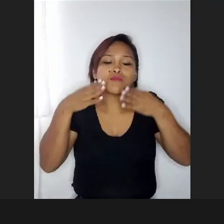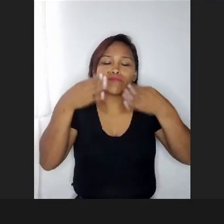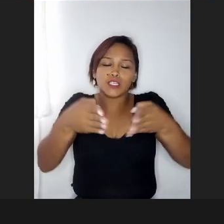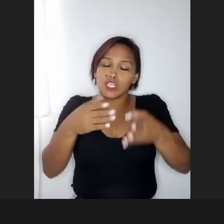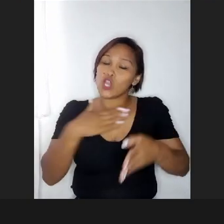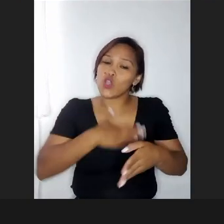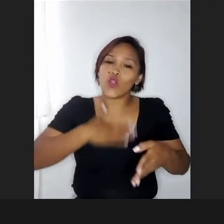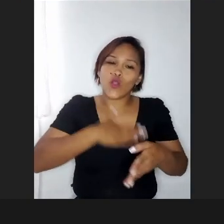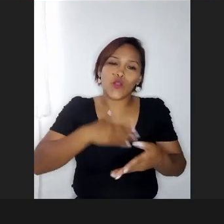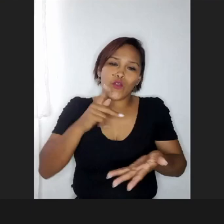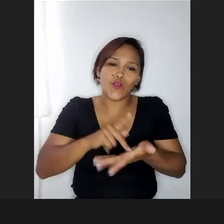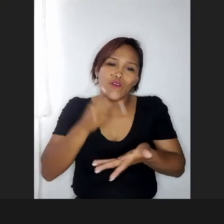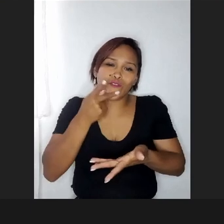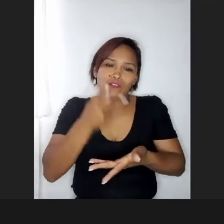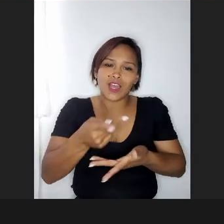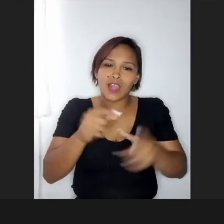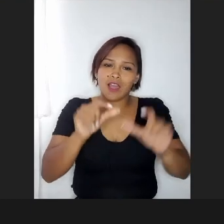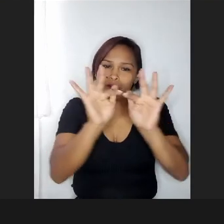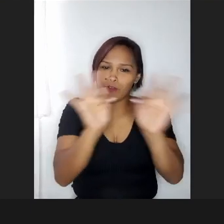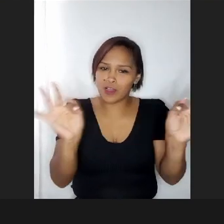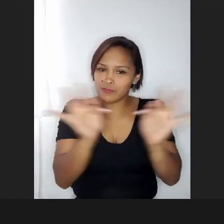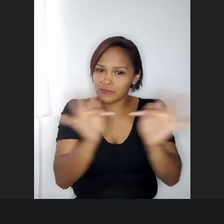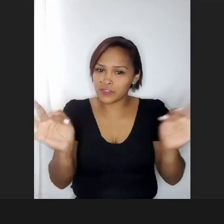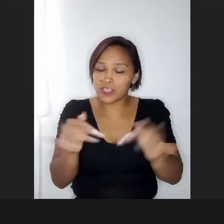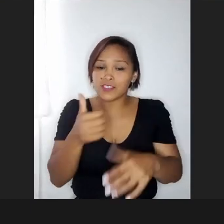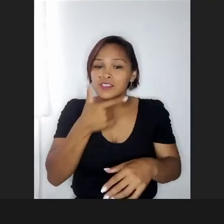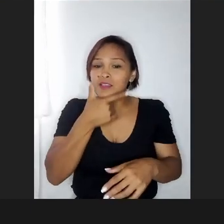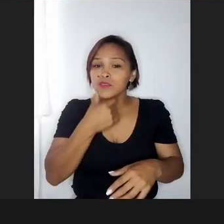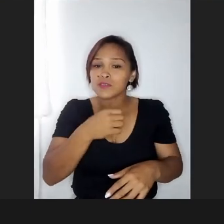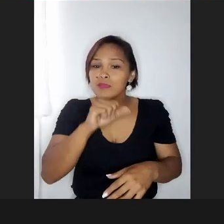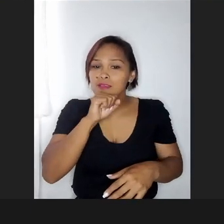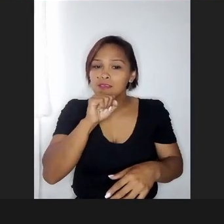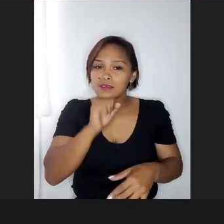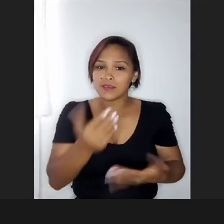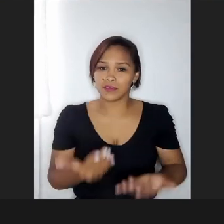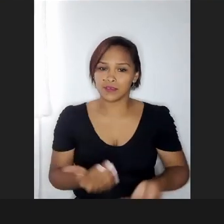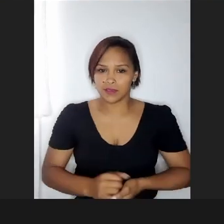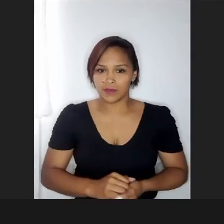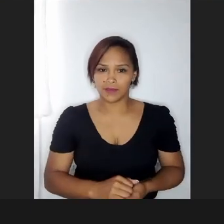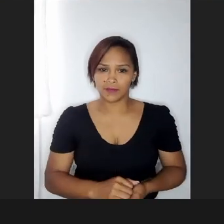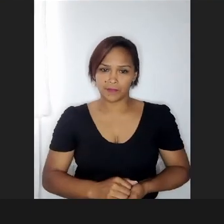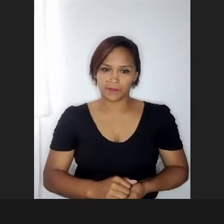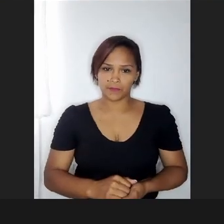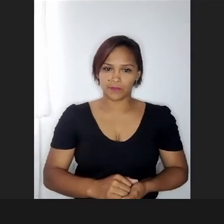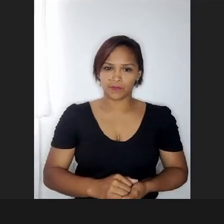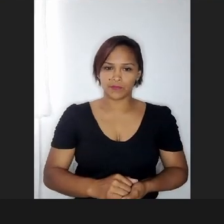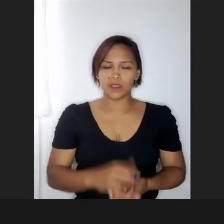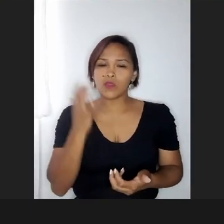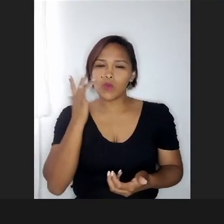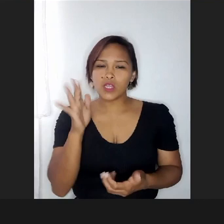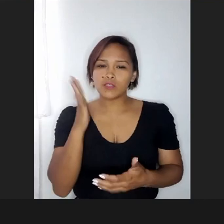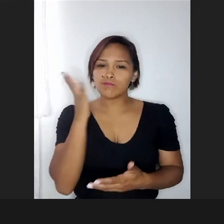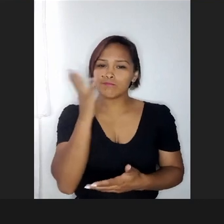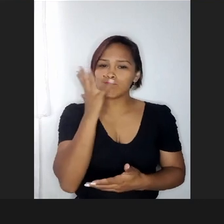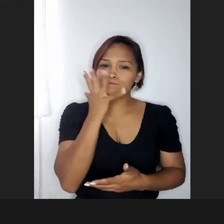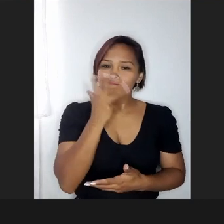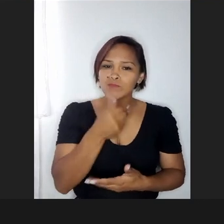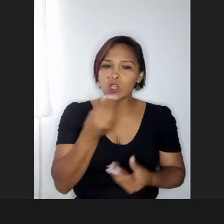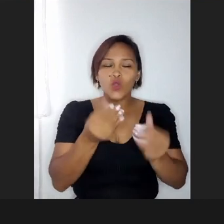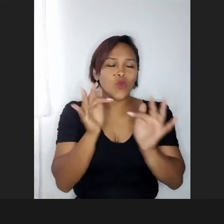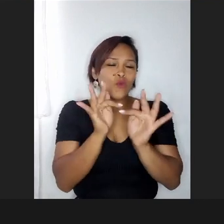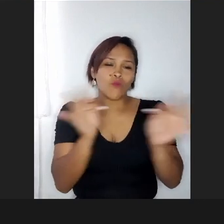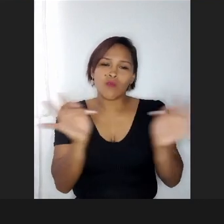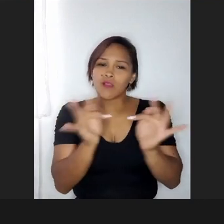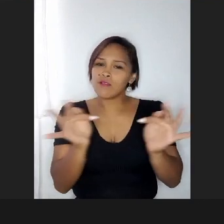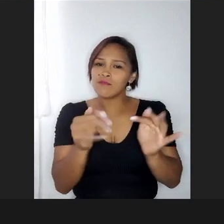muito de falar, assim, uma frase, assim, pros pais, sabe, que eu acho isso muito bonito, não sei de quem é, gente, não fui